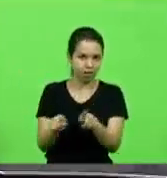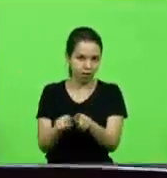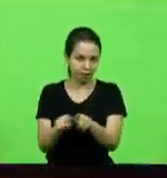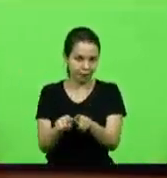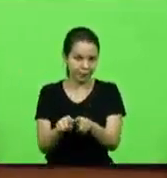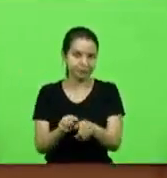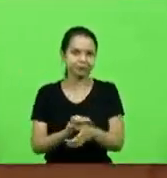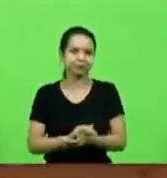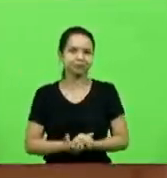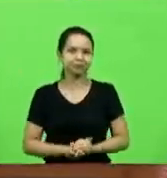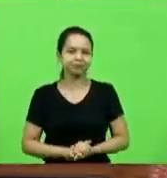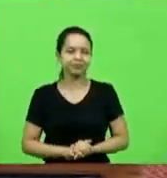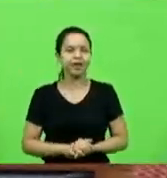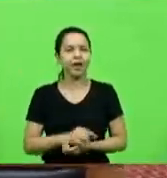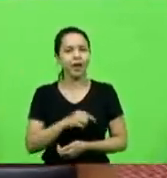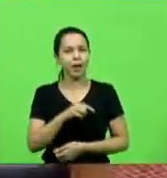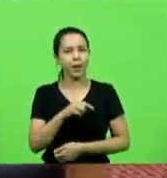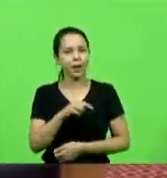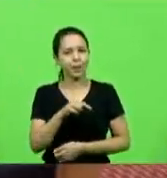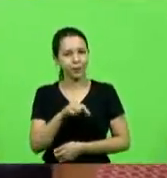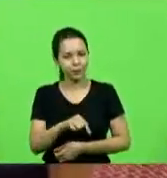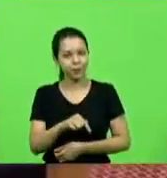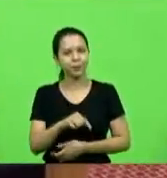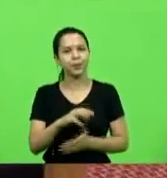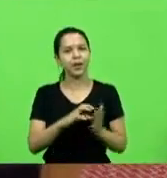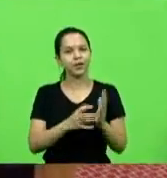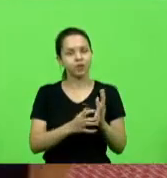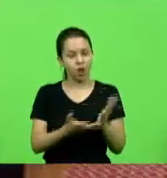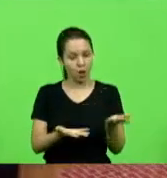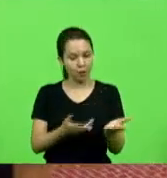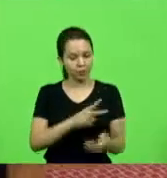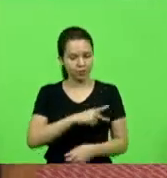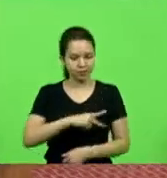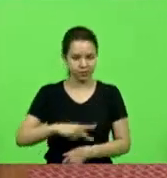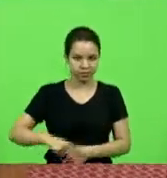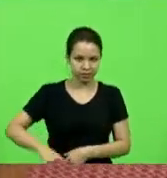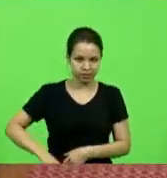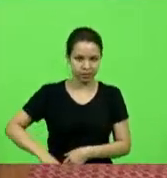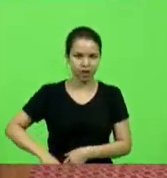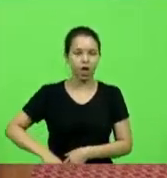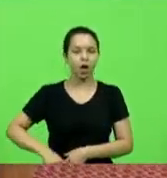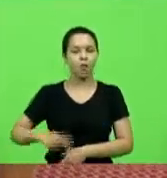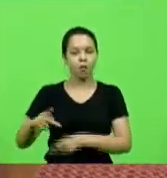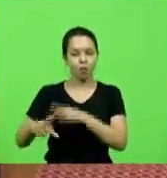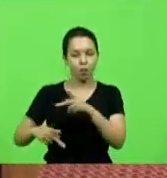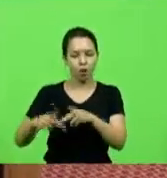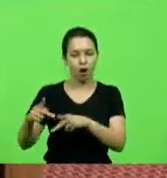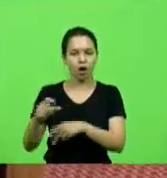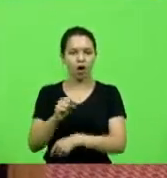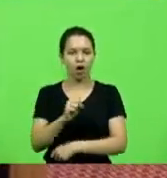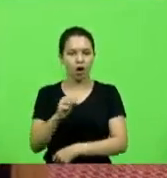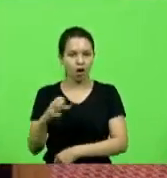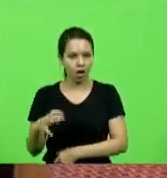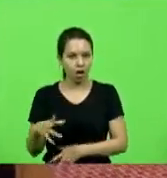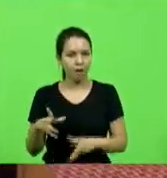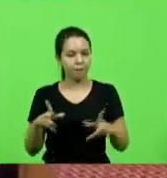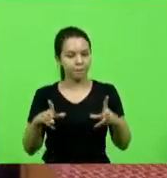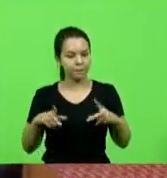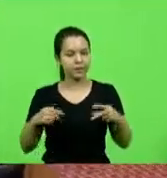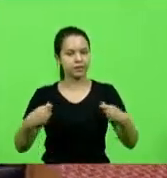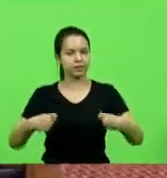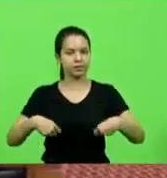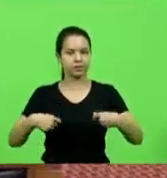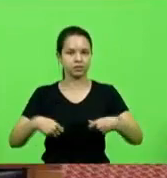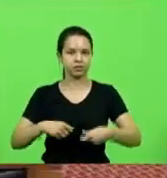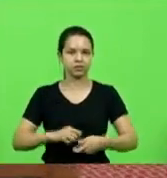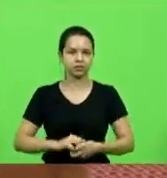preside esta casa e com certeza a altura daquilo que o povo catarinense merece e precisa deixo o meu grande abraço